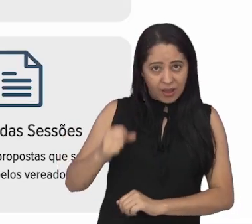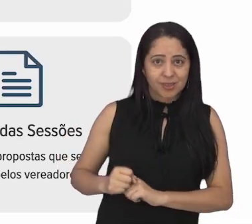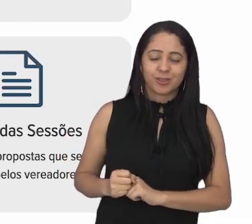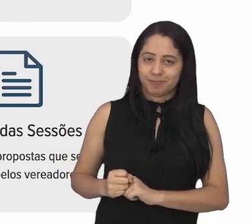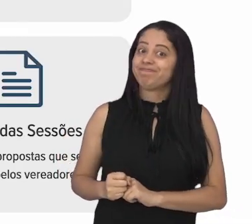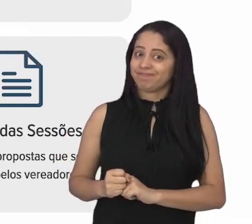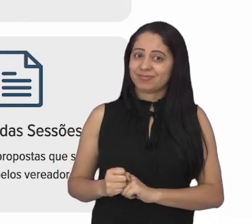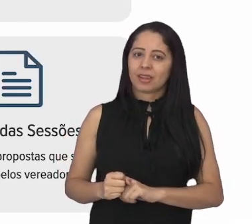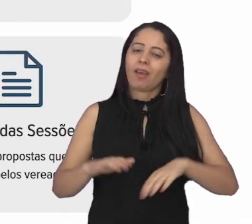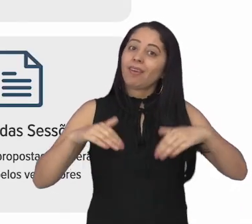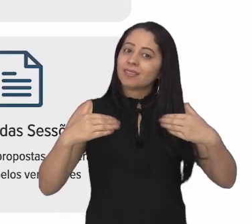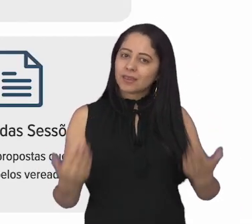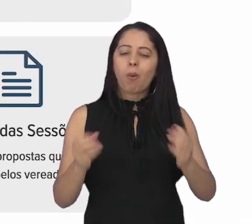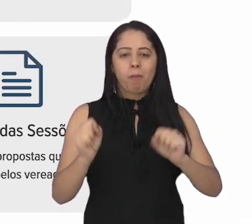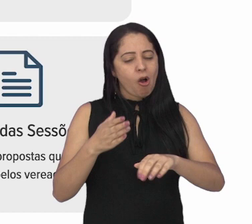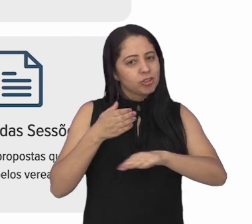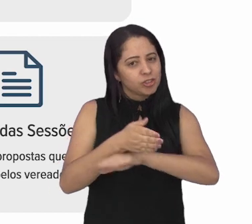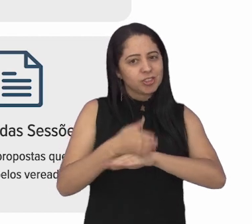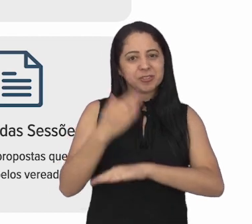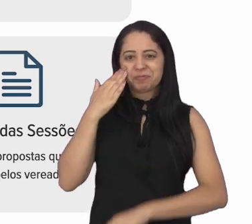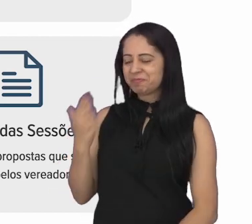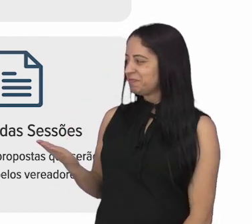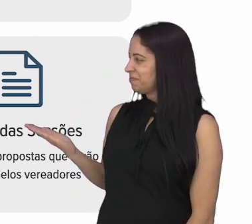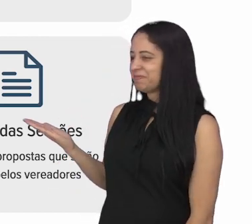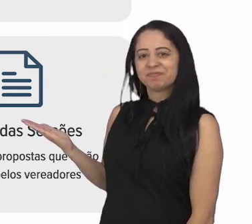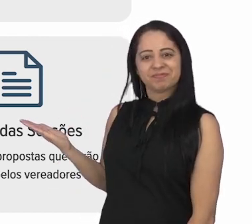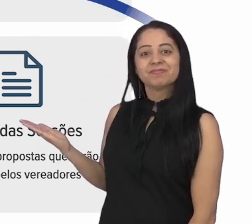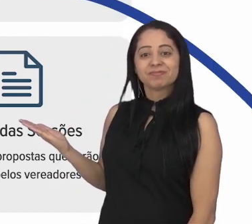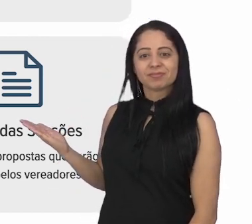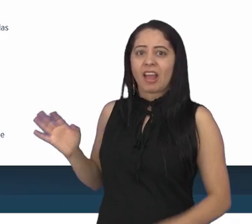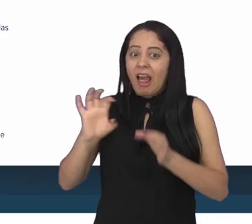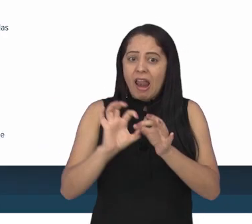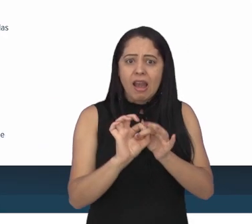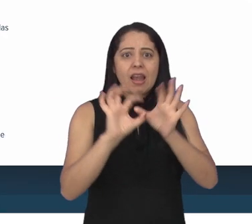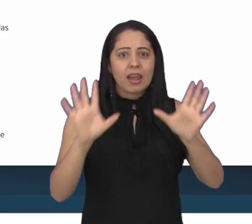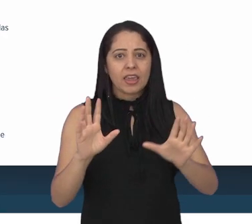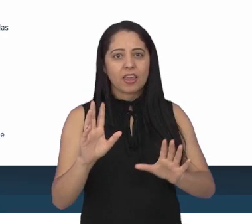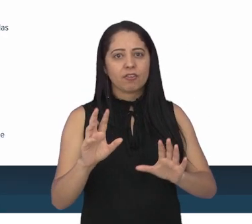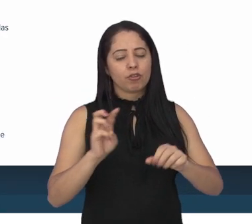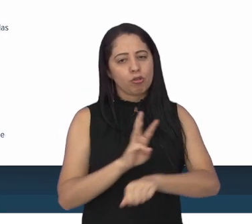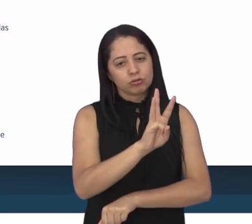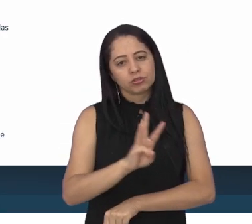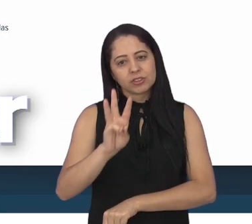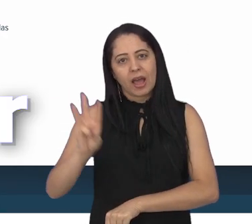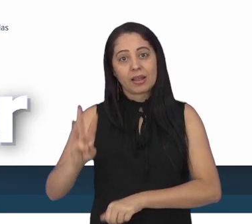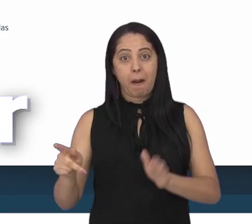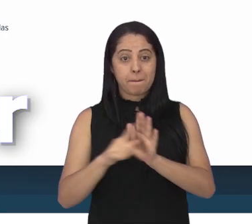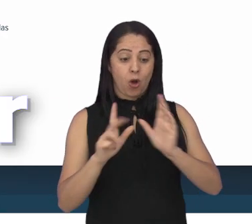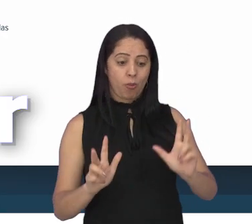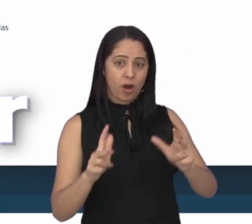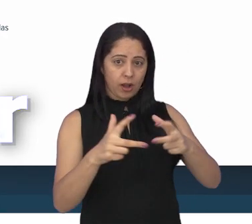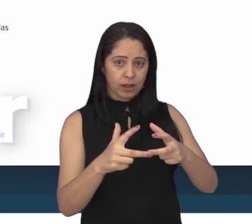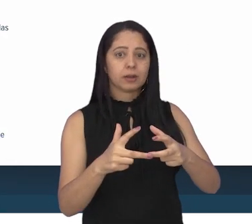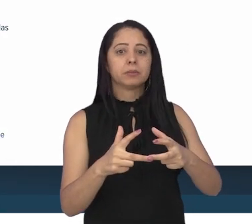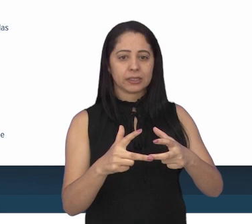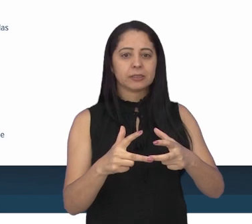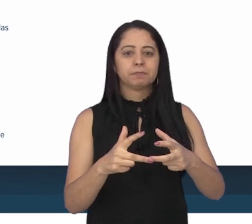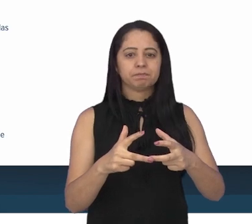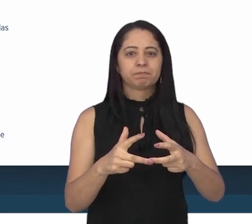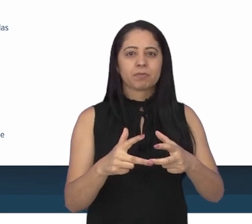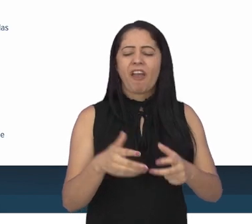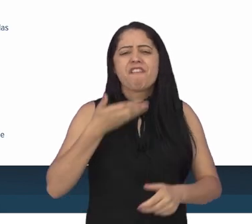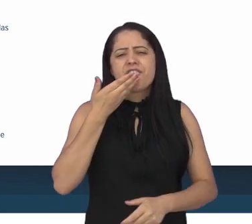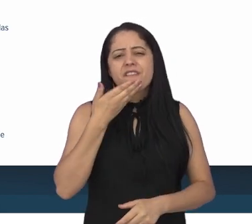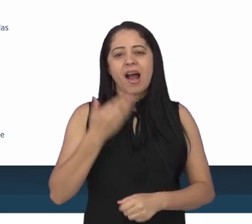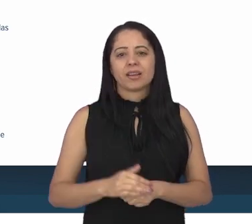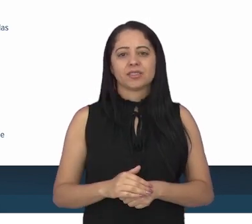Então, seu canal de informação é o Fale Conosco, disponível no site do Legislativo. É só clicar